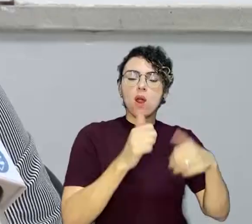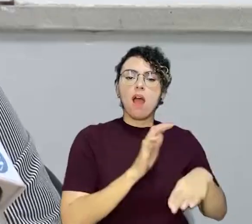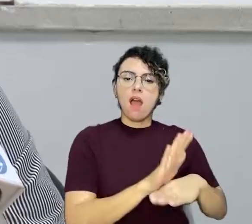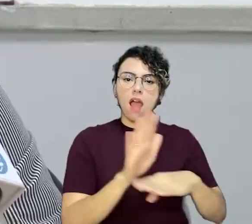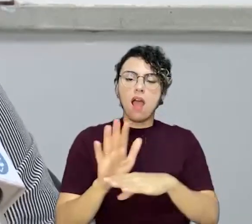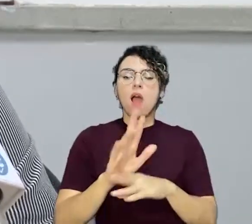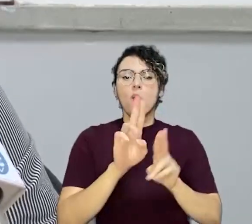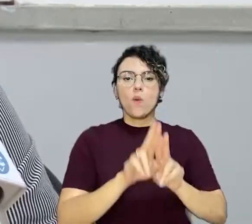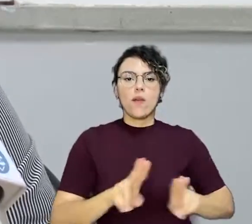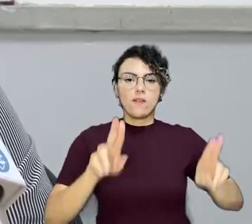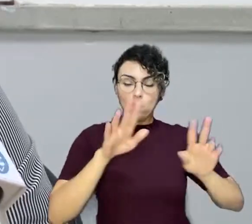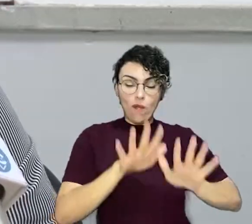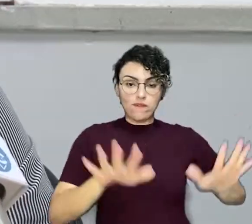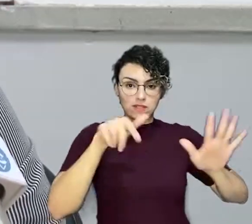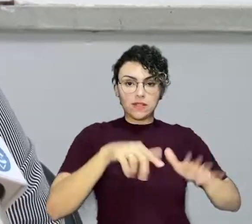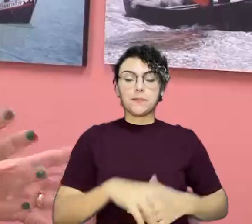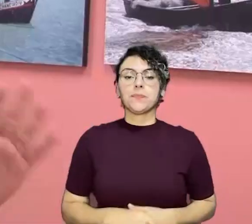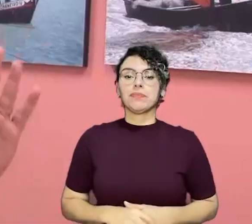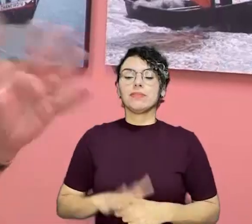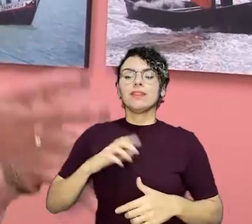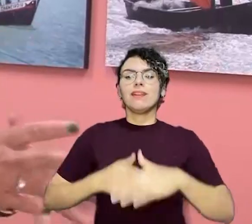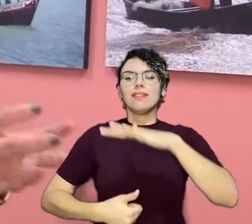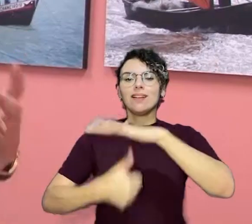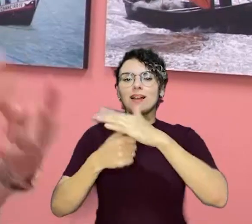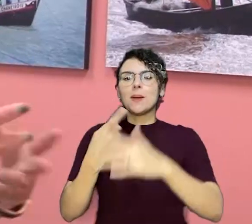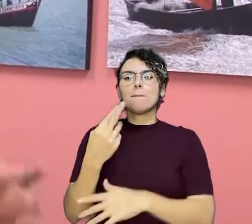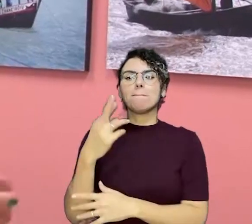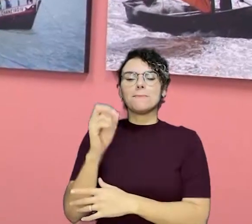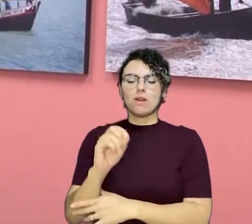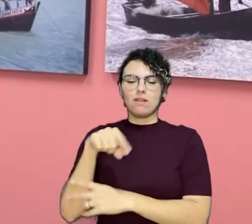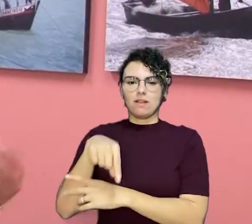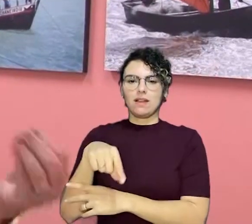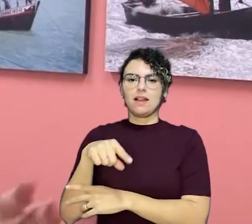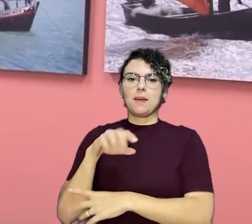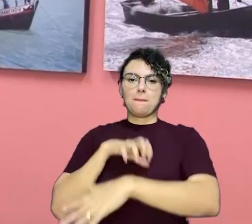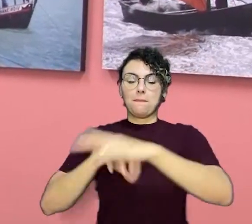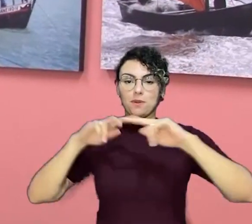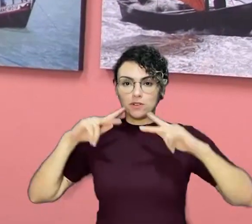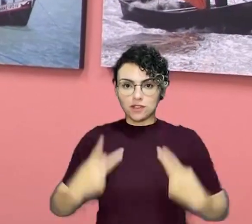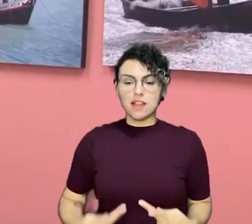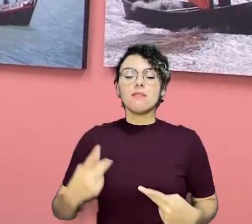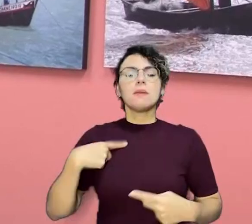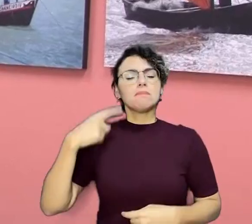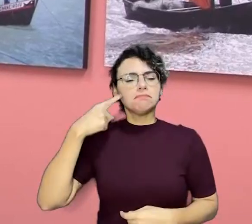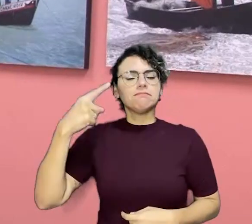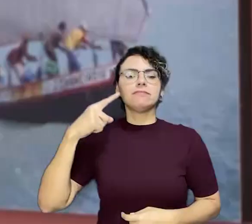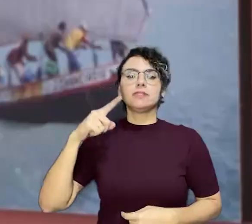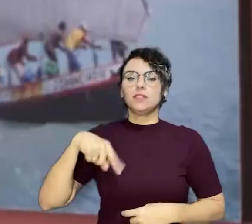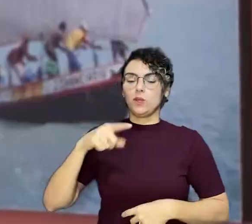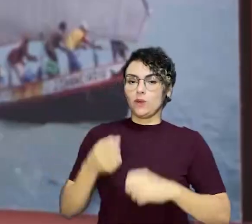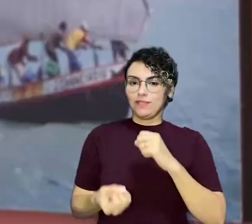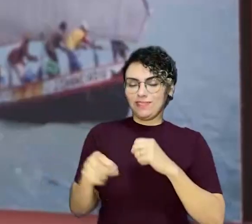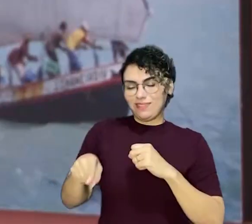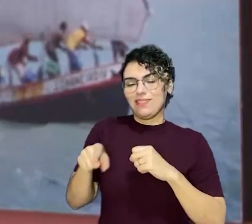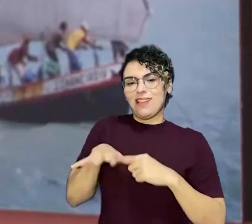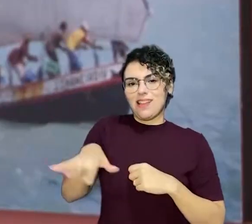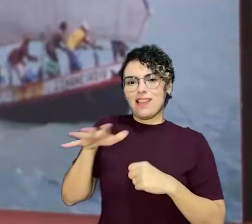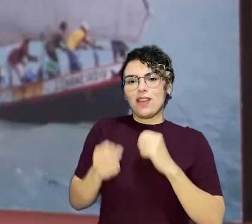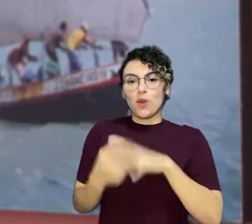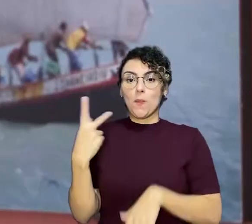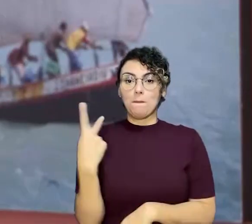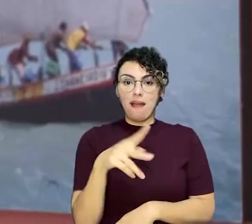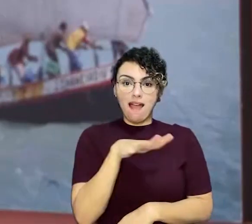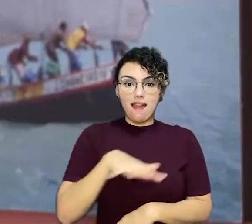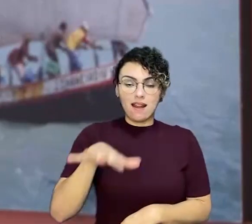processo de melhoria para a universidade. A pró-reitora adjunta da Progep lembra que o evento, criado especialmente para os servidores, tem